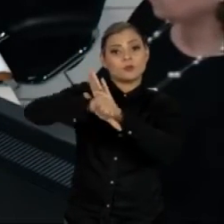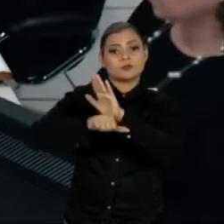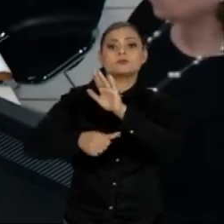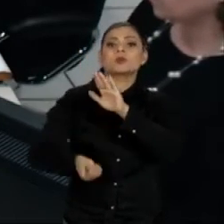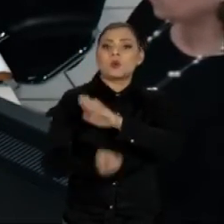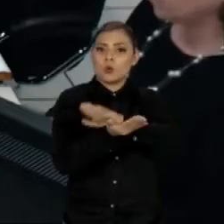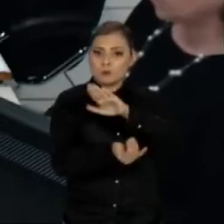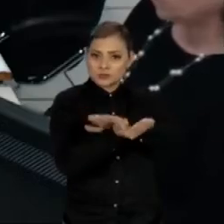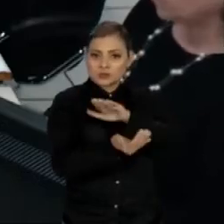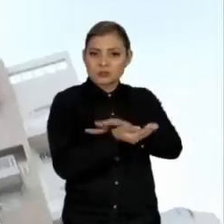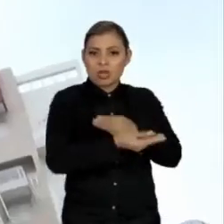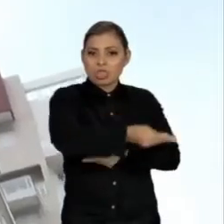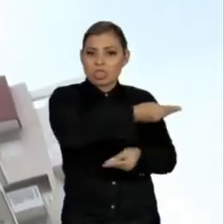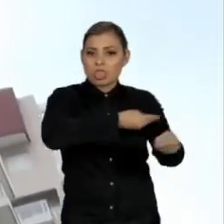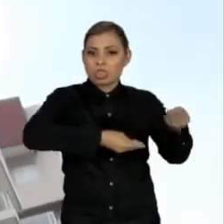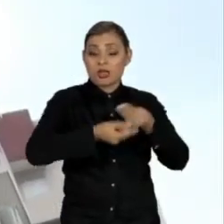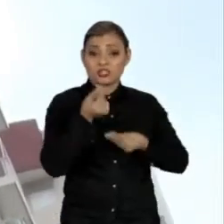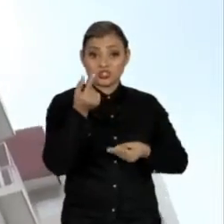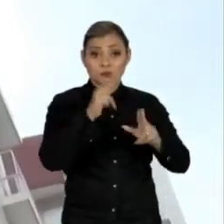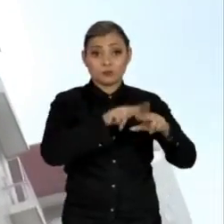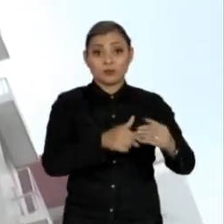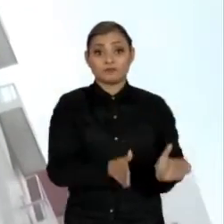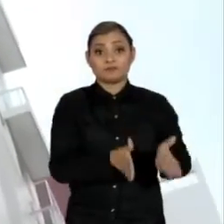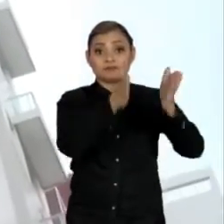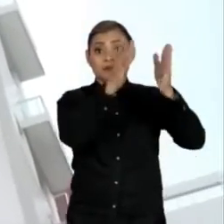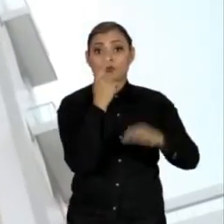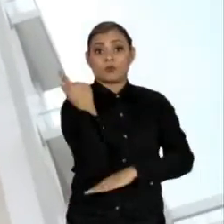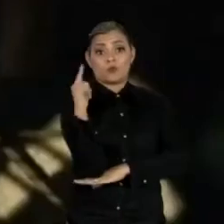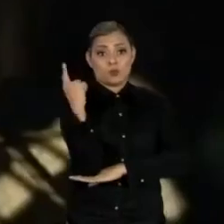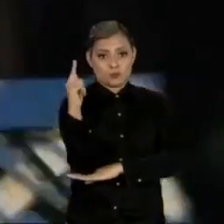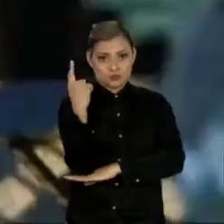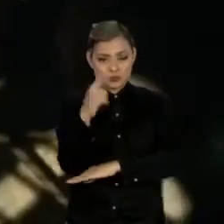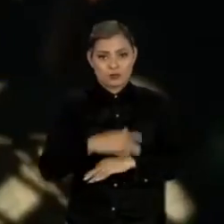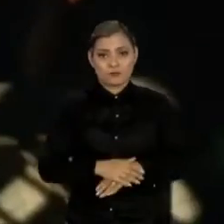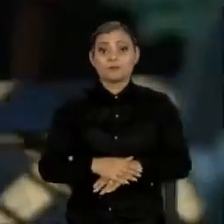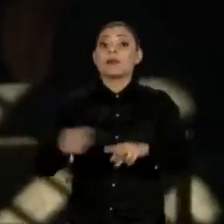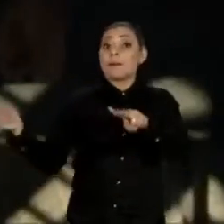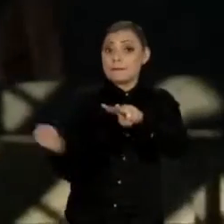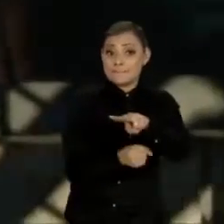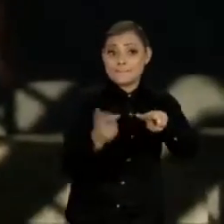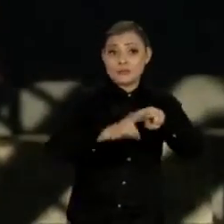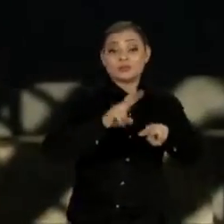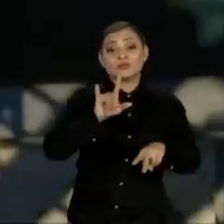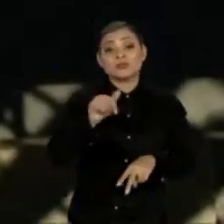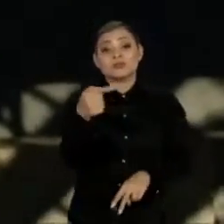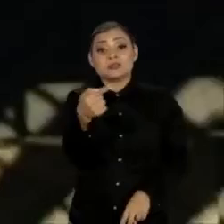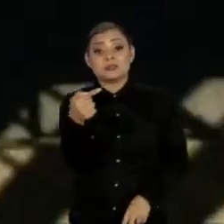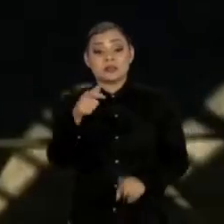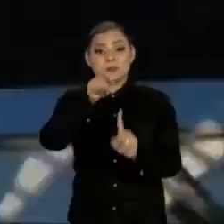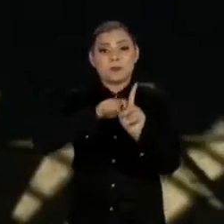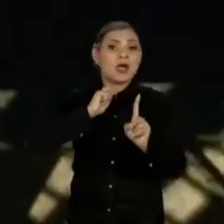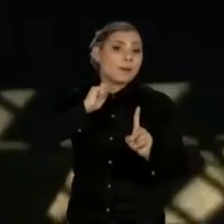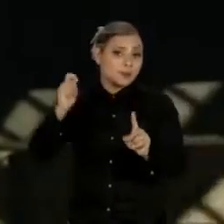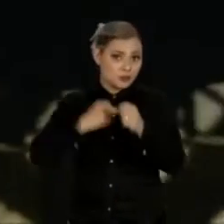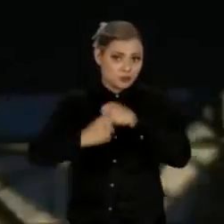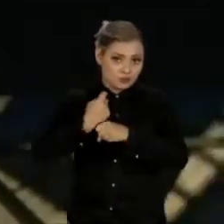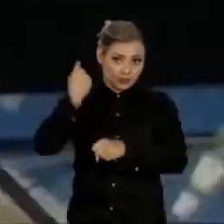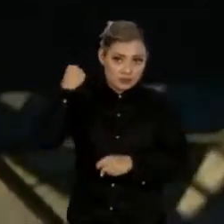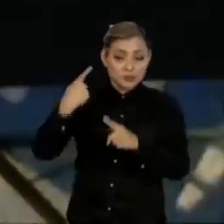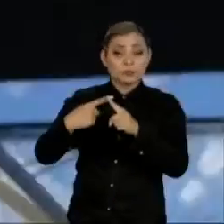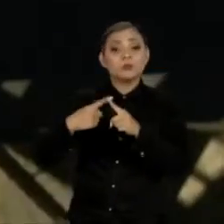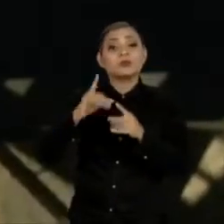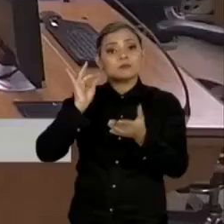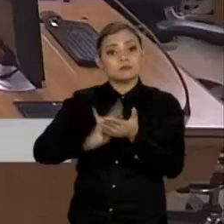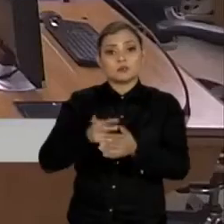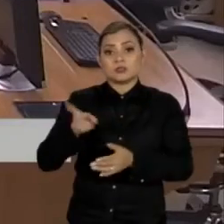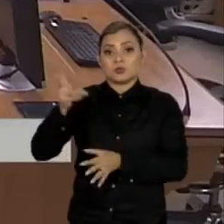passiva e lavagem de dinheiro no processo do triplex do Guarujá. Ele cumpre pena desde o dia 7 de abril, depois de ter a condenação confirmada em